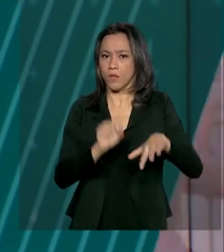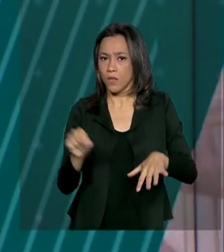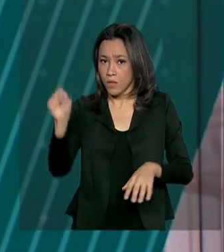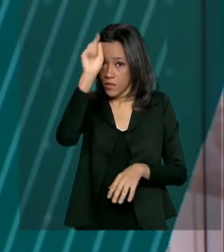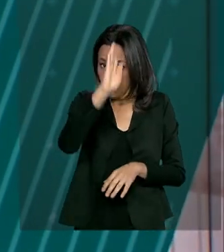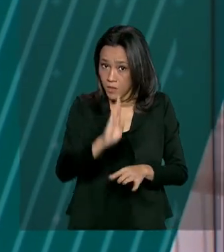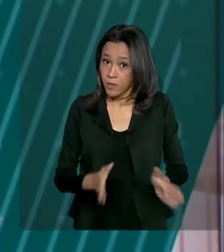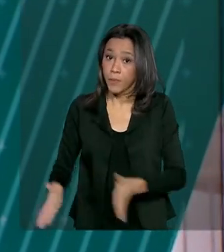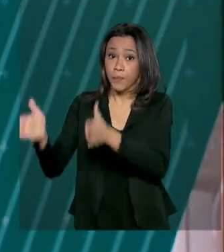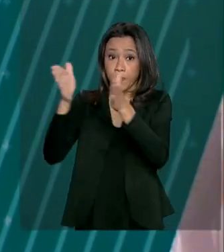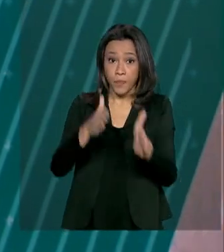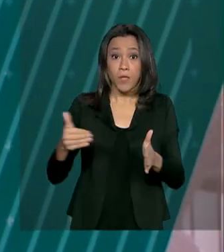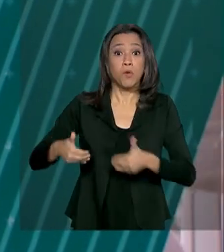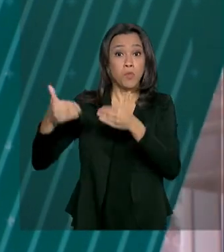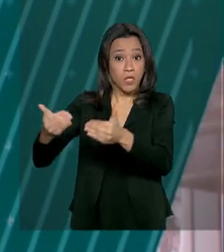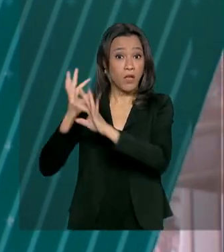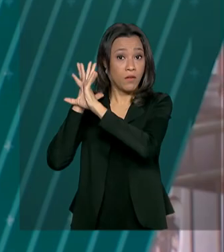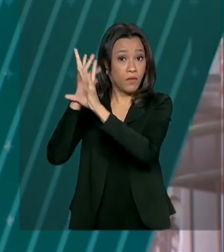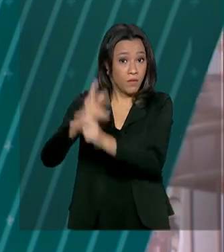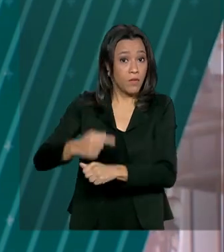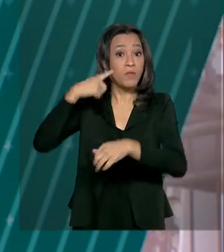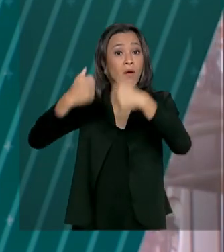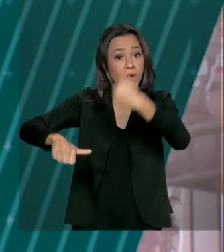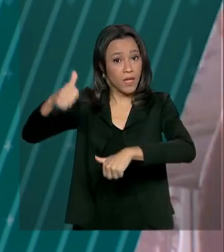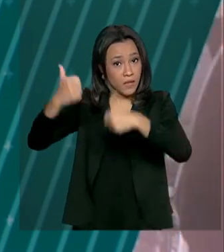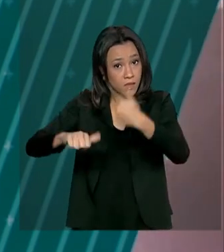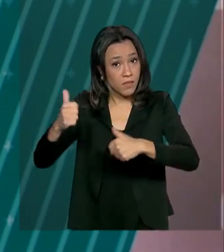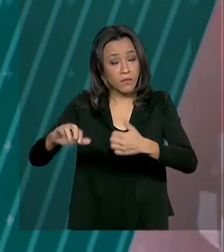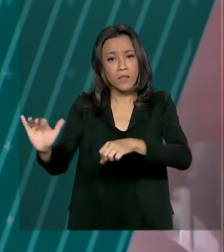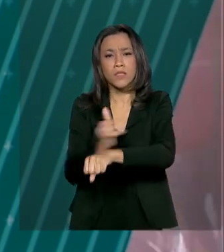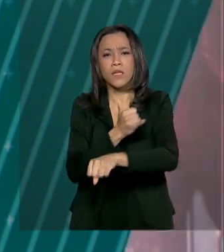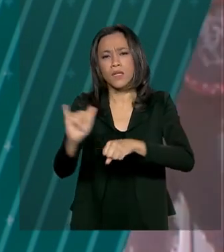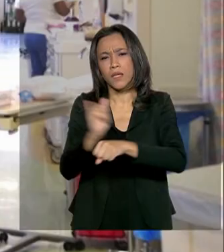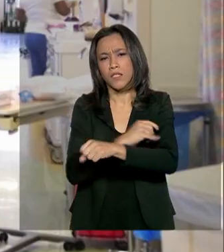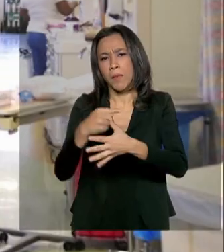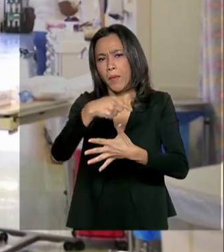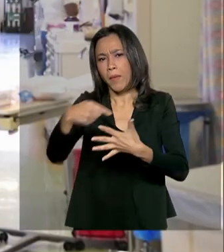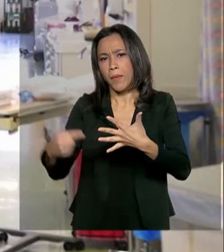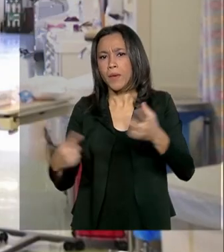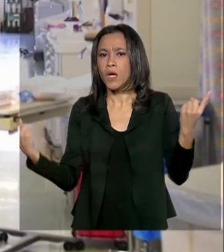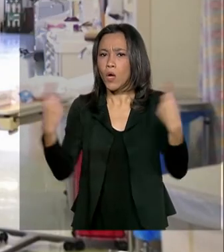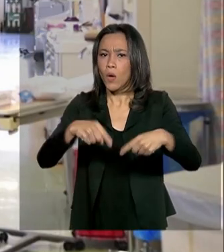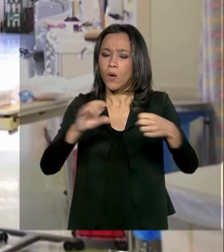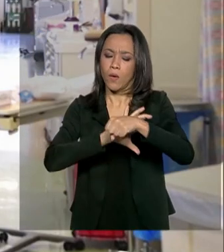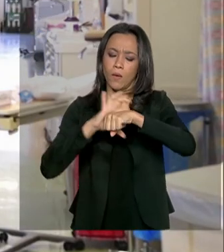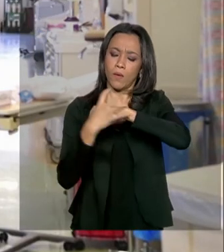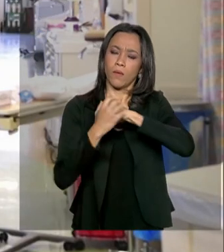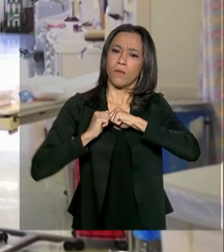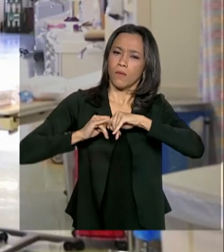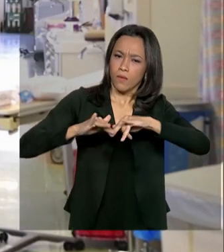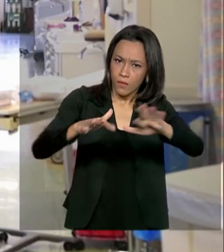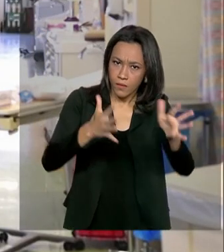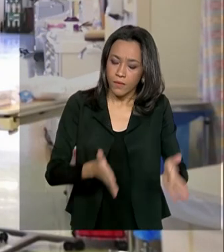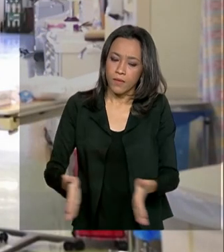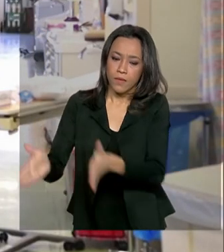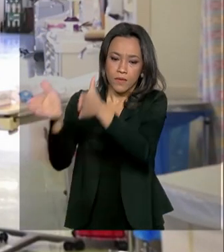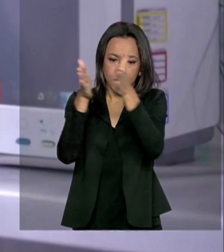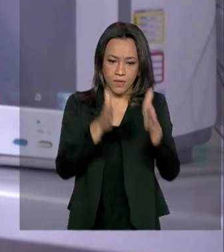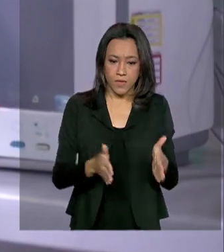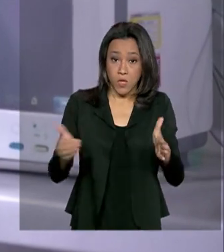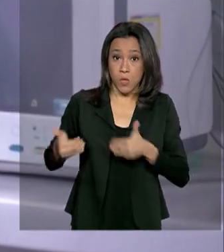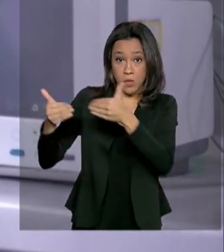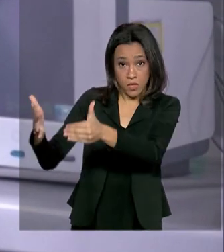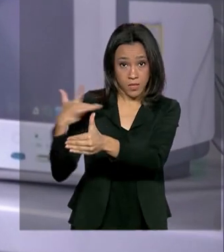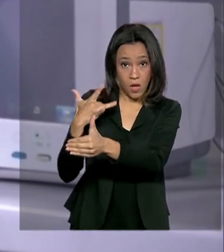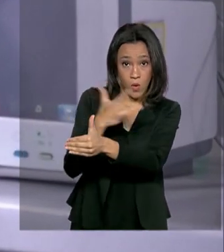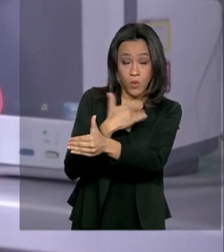balanço das principais ações de enfrentamento à pandemia nesta quarta-feira. Segundo o Ministério da Saúde, foram entregues na